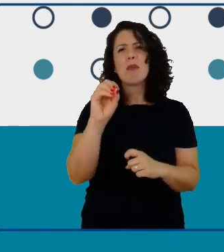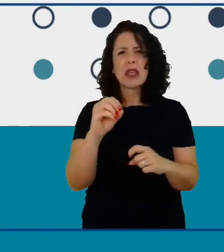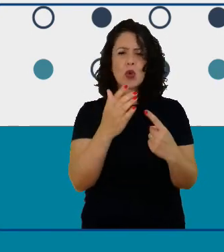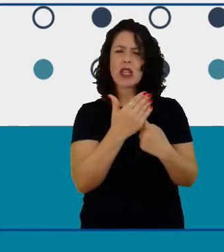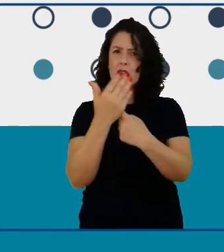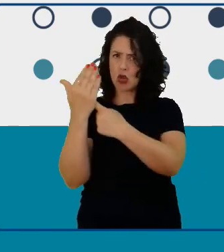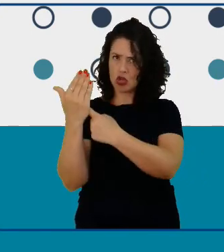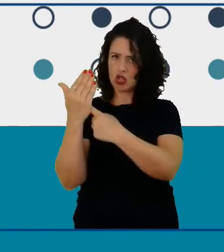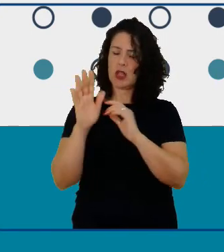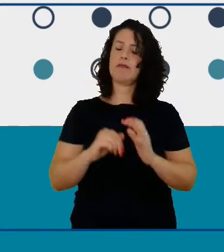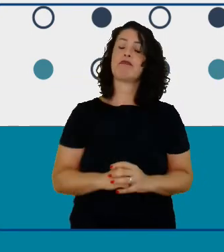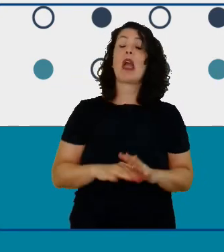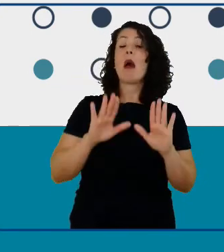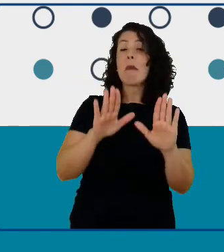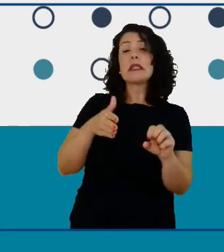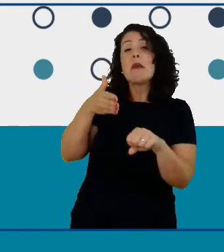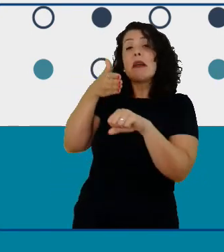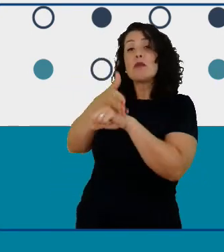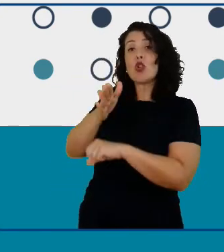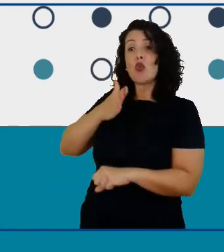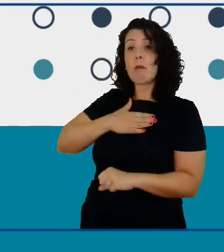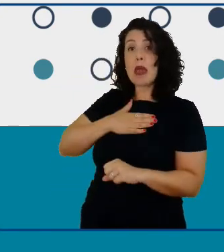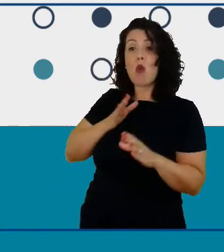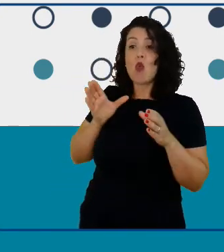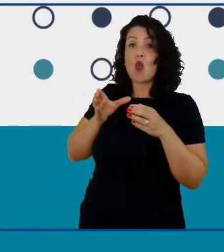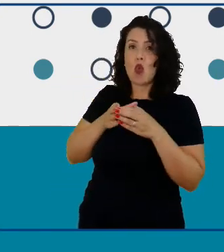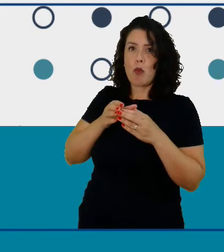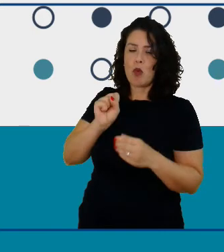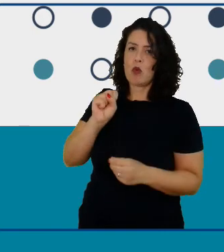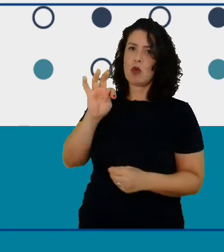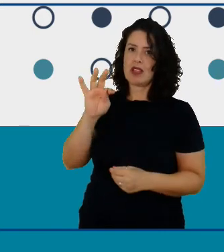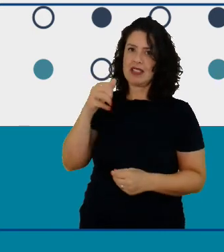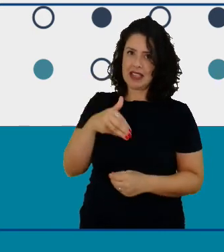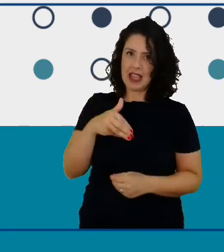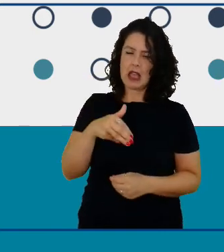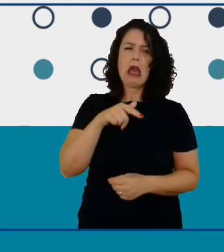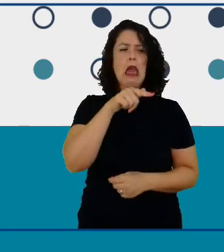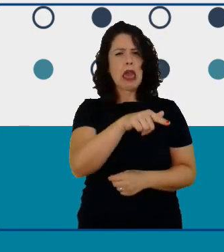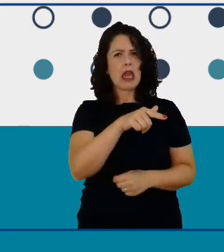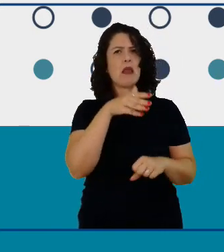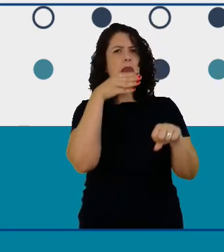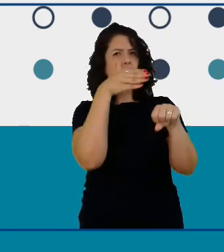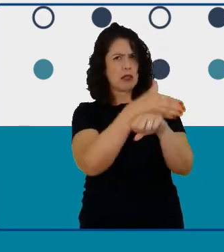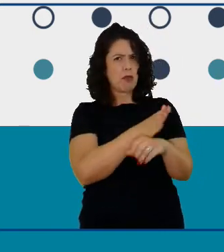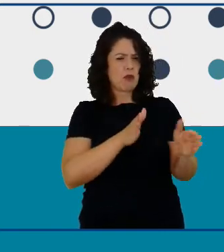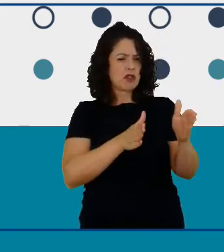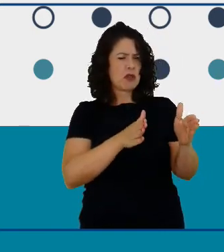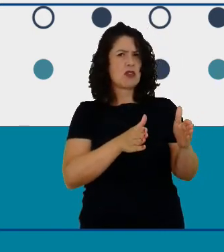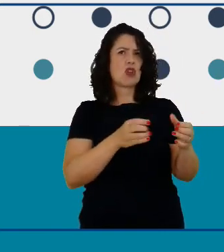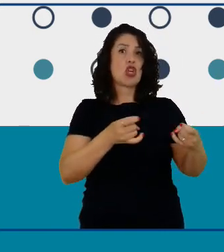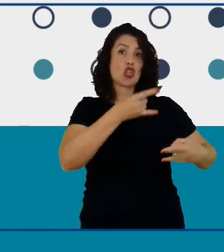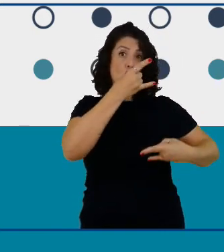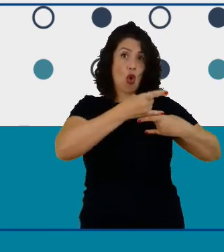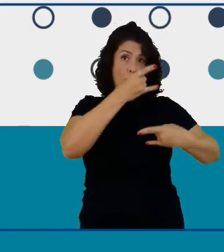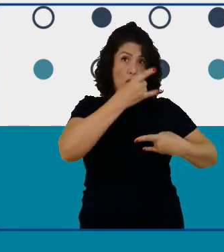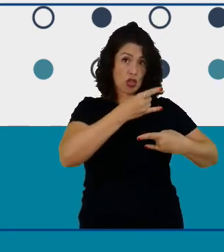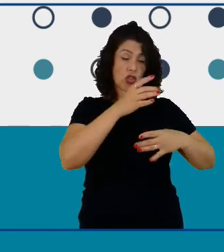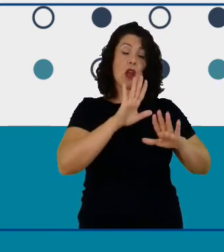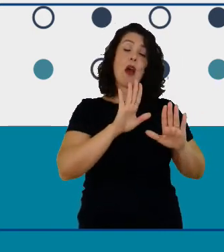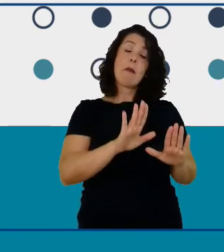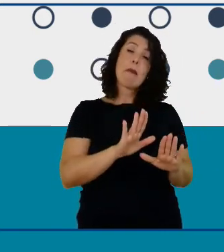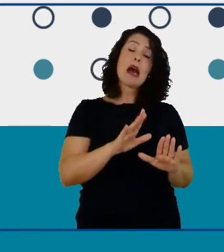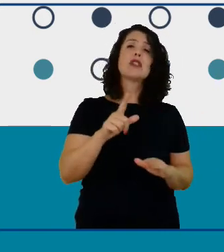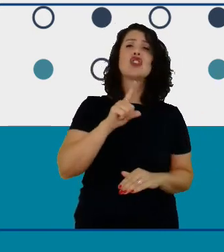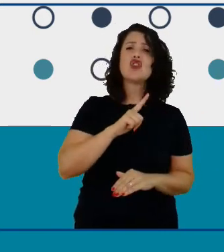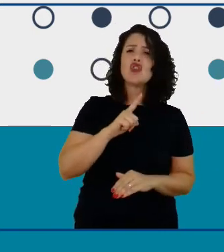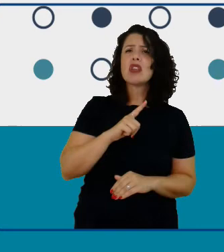de que na época o clube que ele participou foi o de robótica e pensamento computacional e aí tinha alguns alunos aqui do Brasil